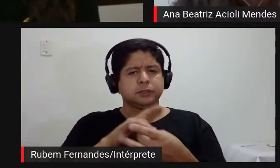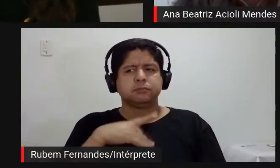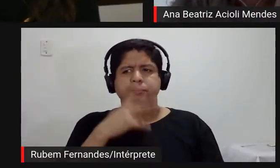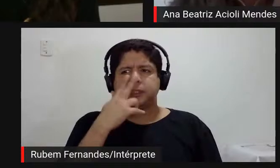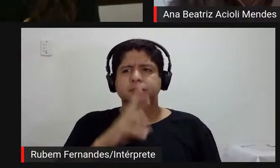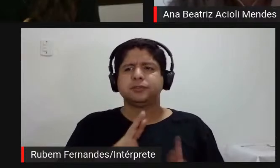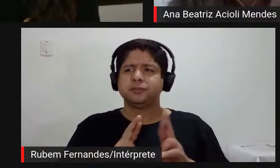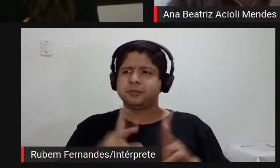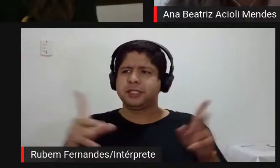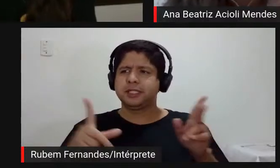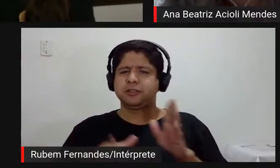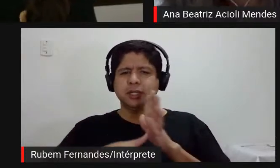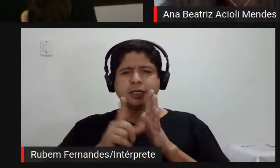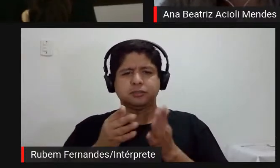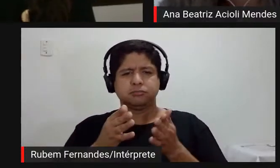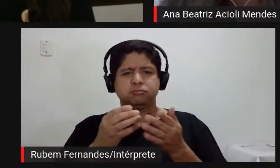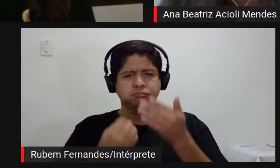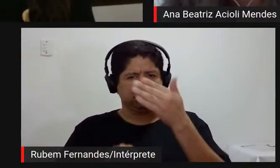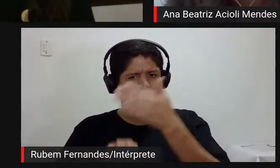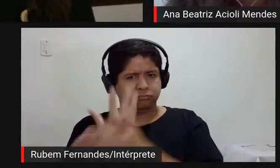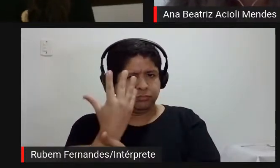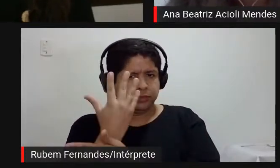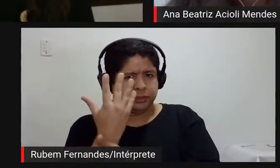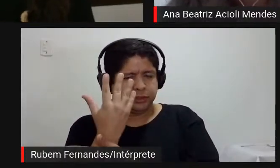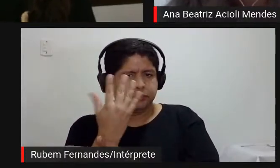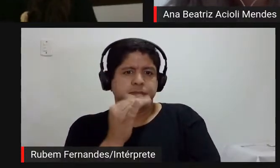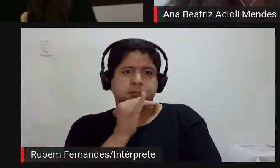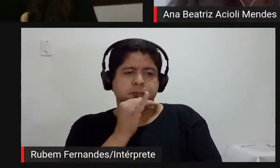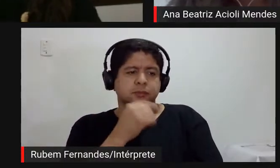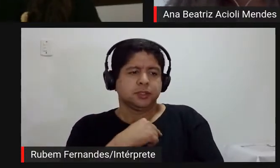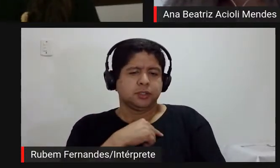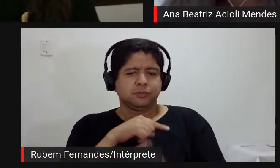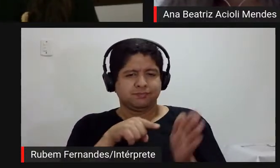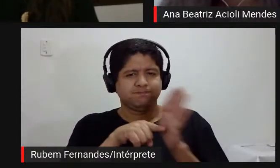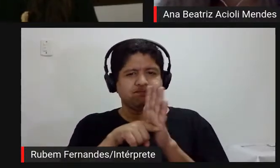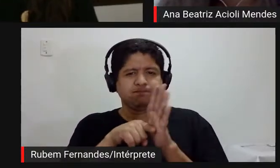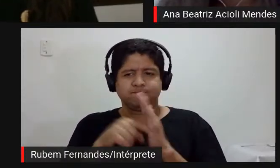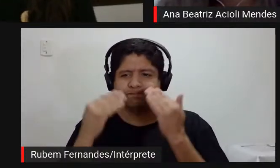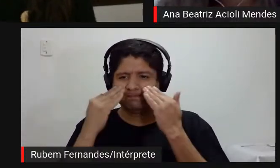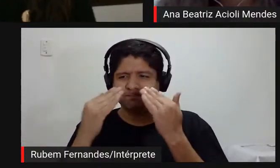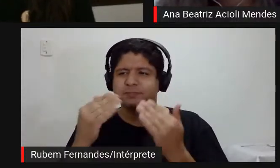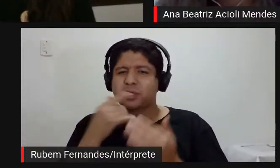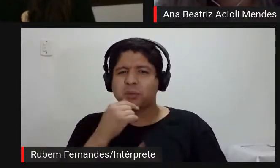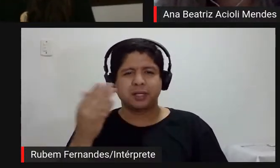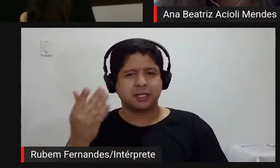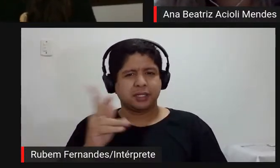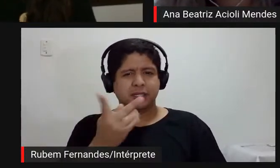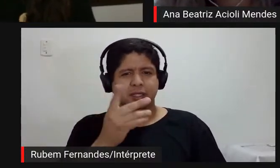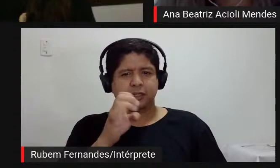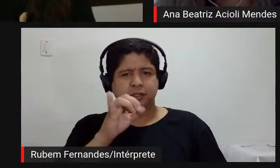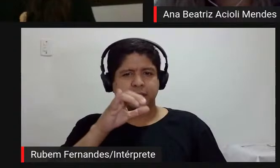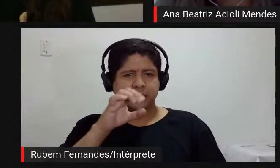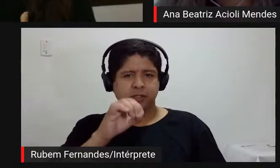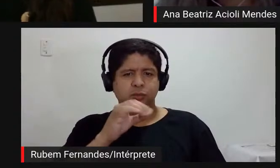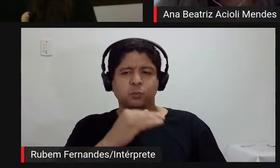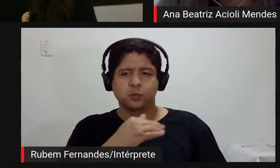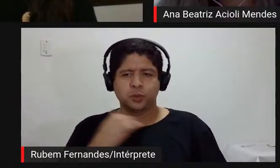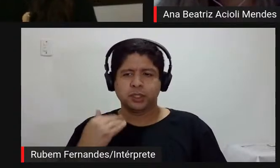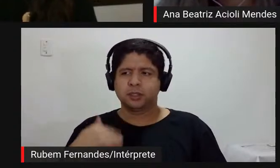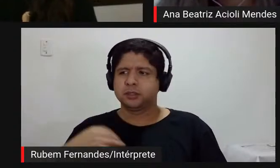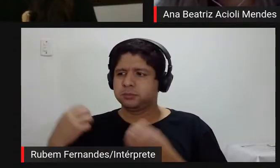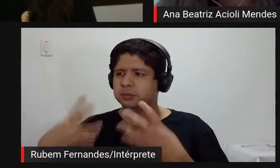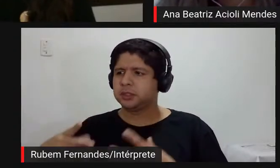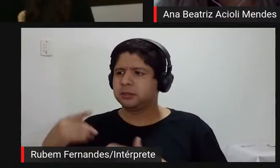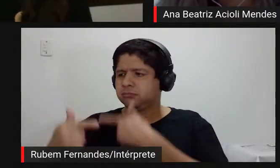do que eles foram criados eu investigando diversas exposições póstumas entendendo todas as questões por exemplo da obra